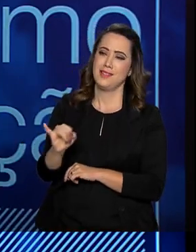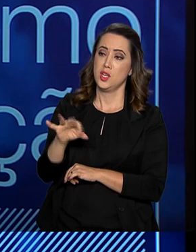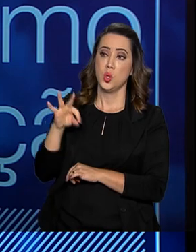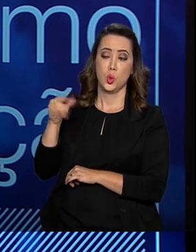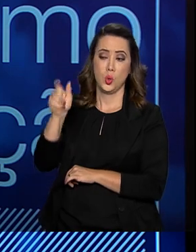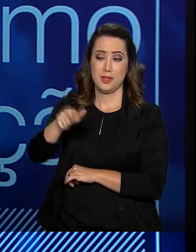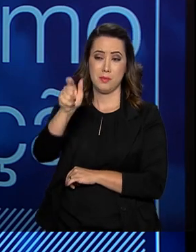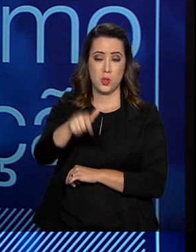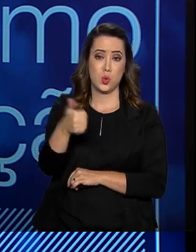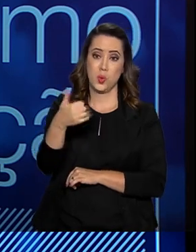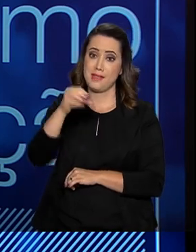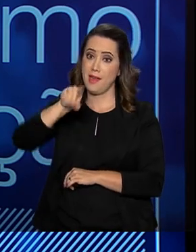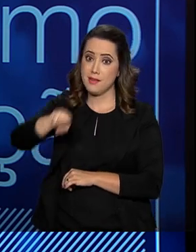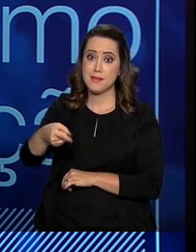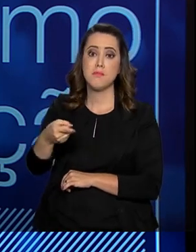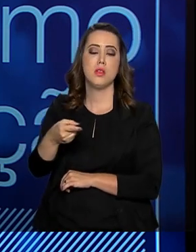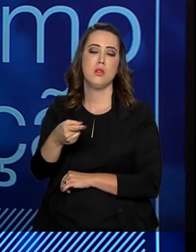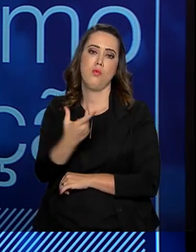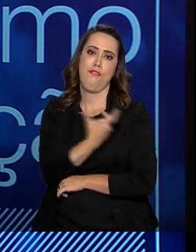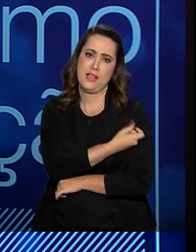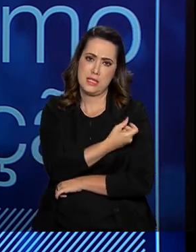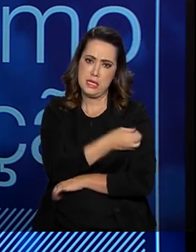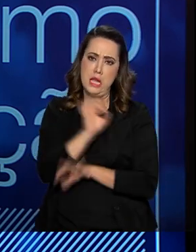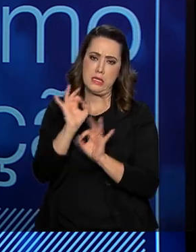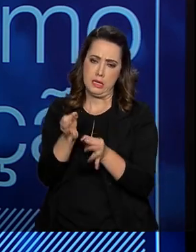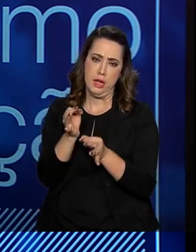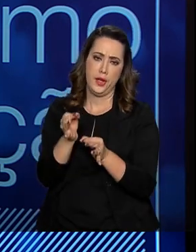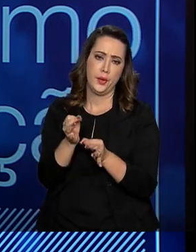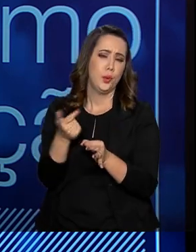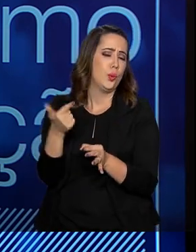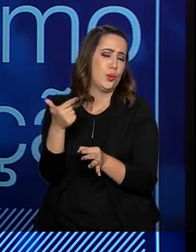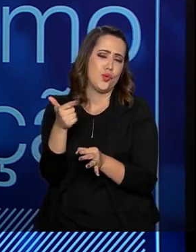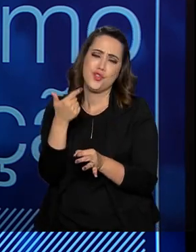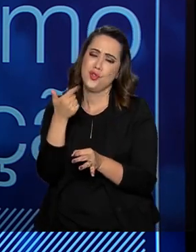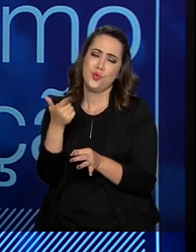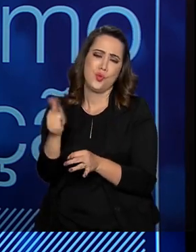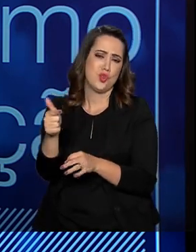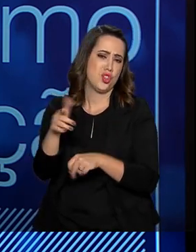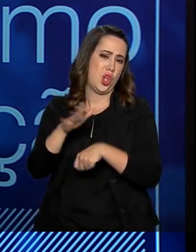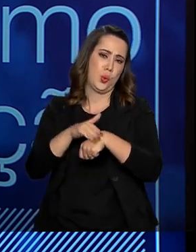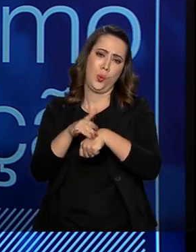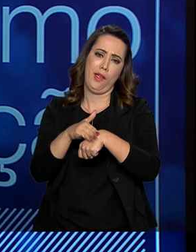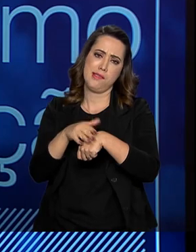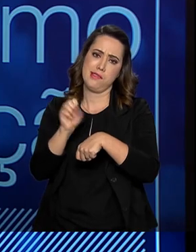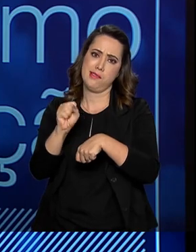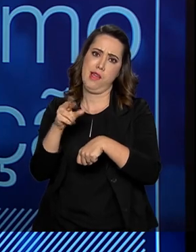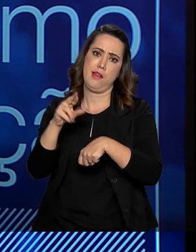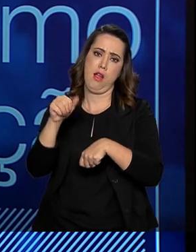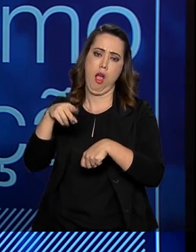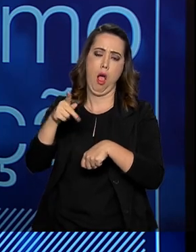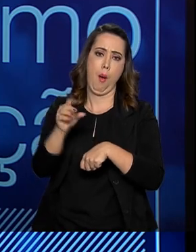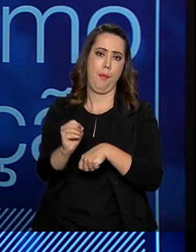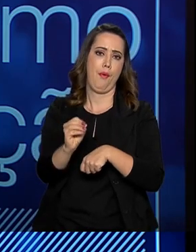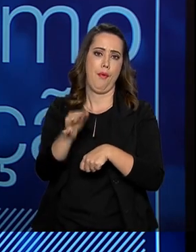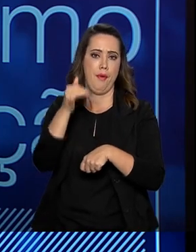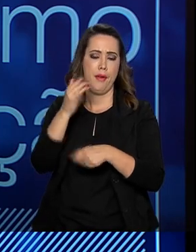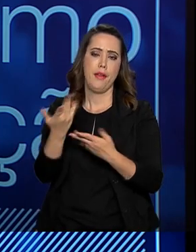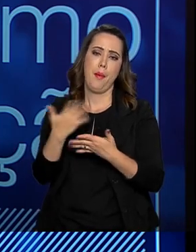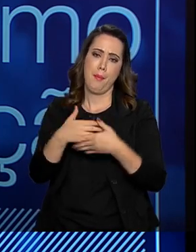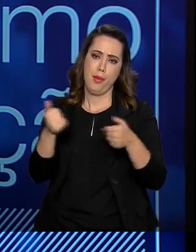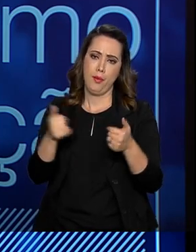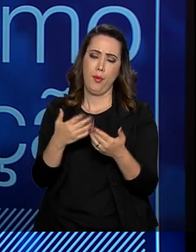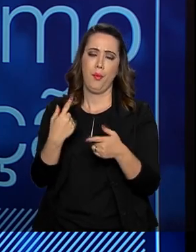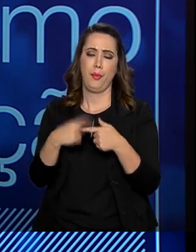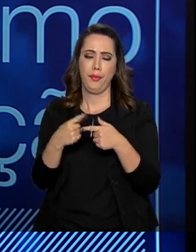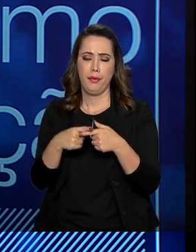nós teríamos 10 mil pessoas a menos com problemas, que tiveram que tomar remédio, que iram à unidade de saúde, os profissionais tiveram que atender,